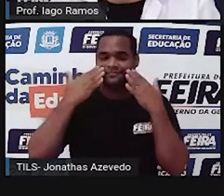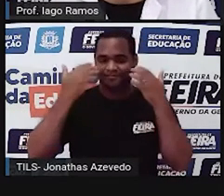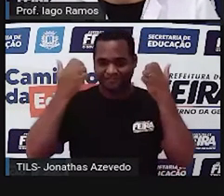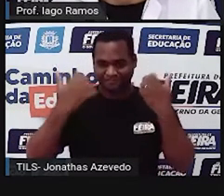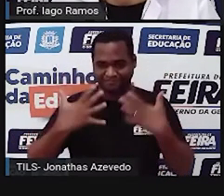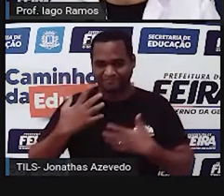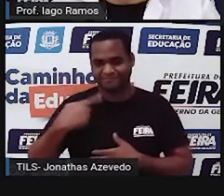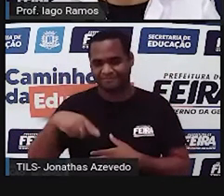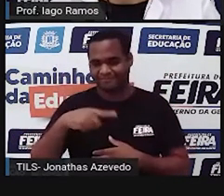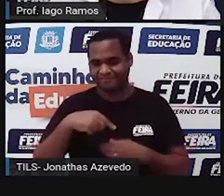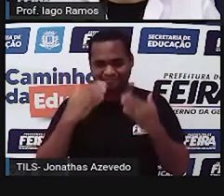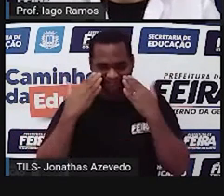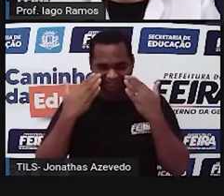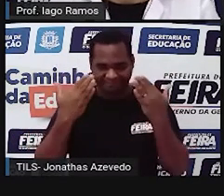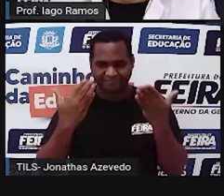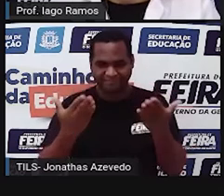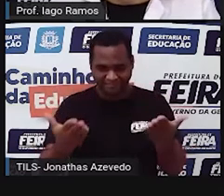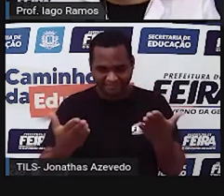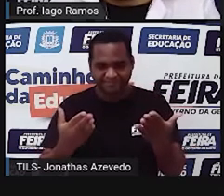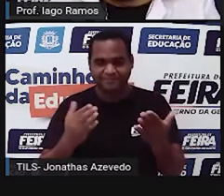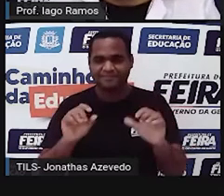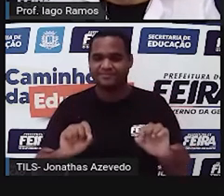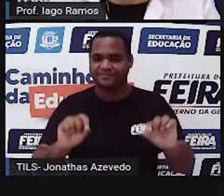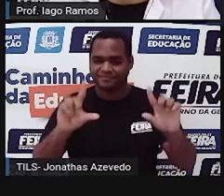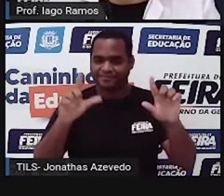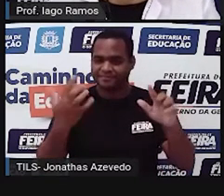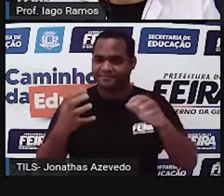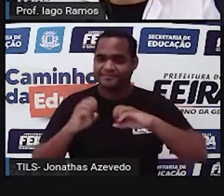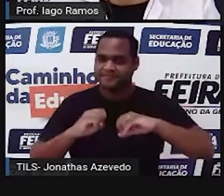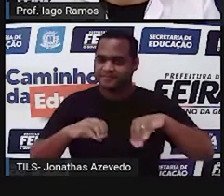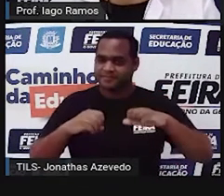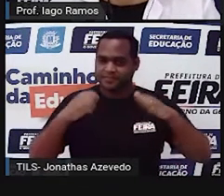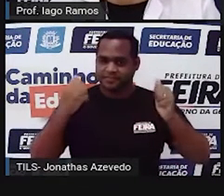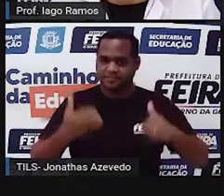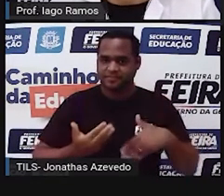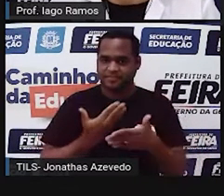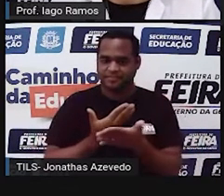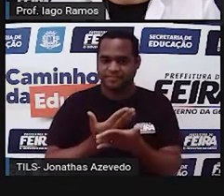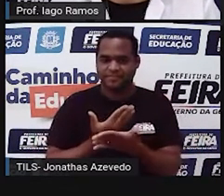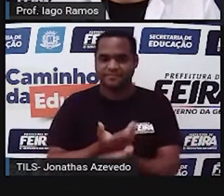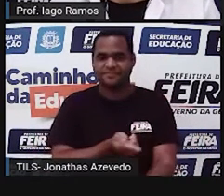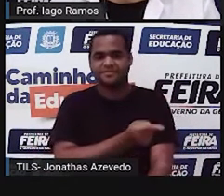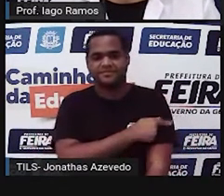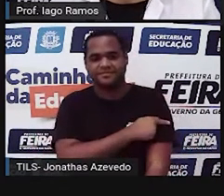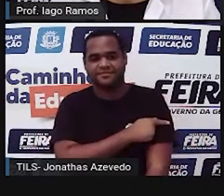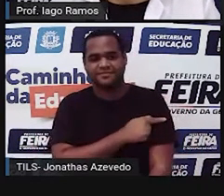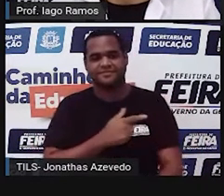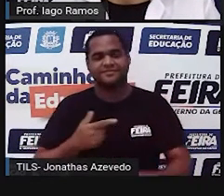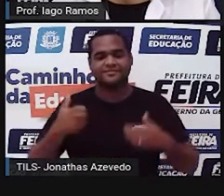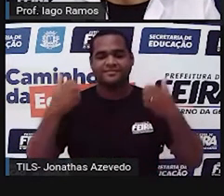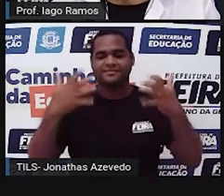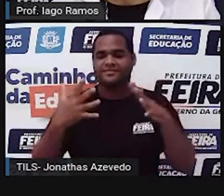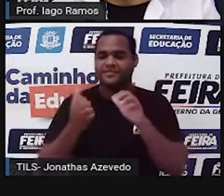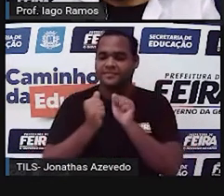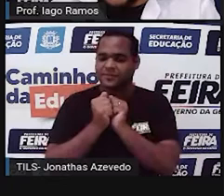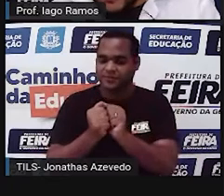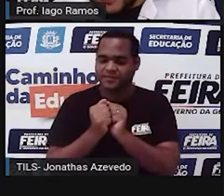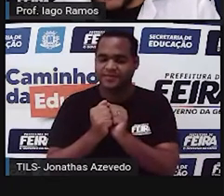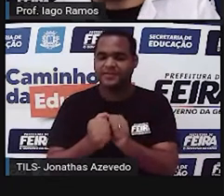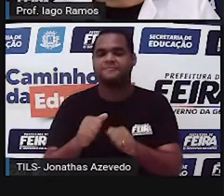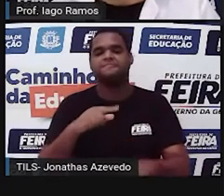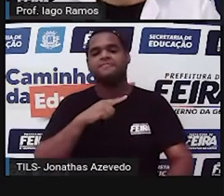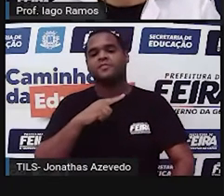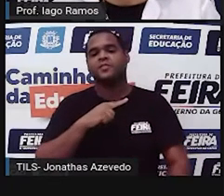já está aí na tela, certo? Essa aula é para você, que é estudante do sétimo ano. Então vamos lá, juntos, né?